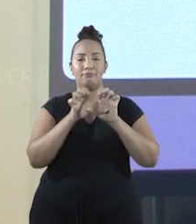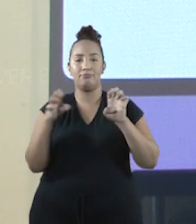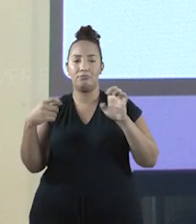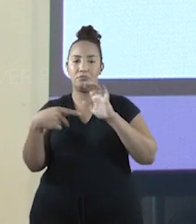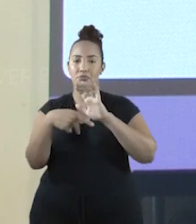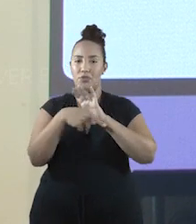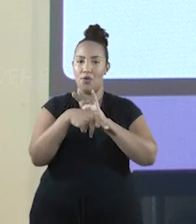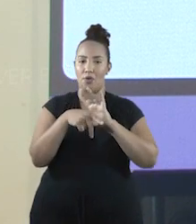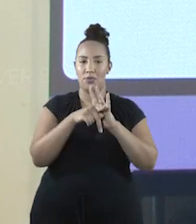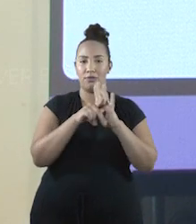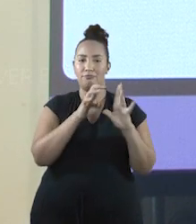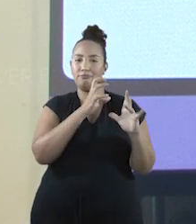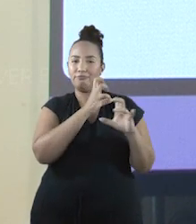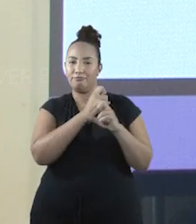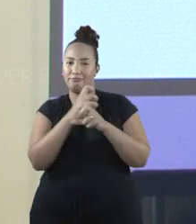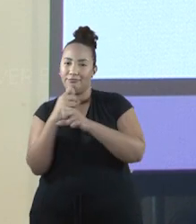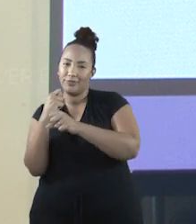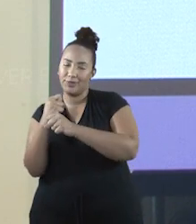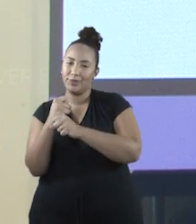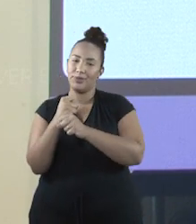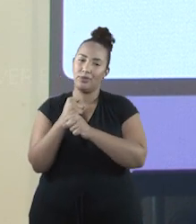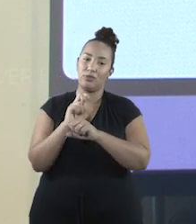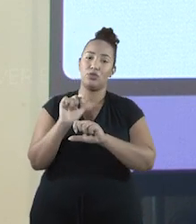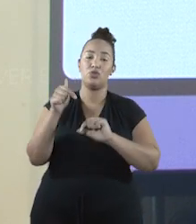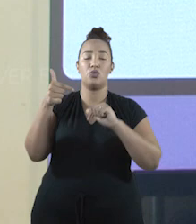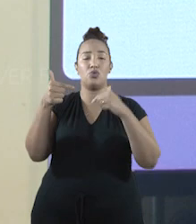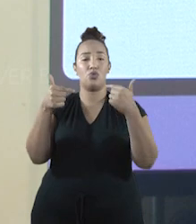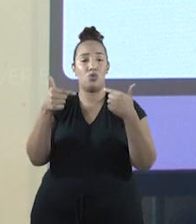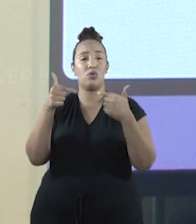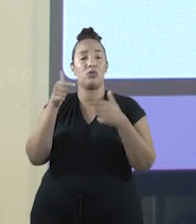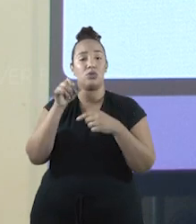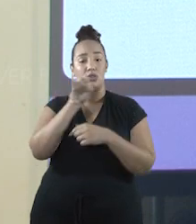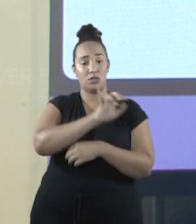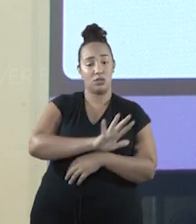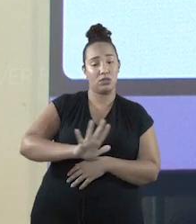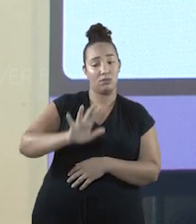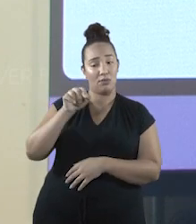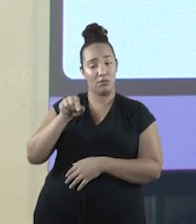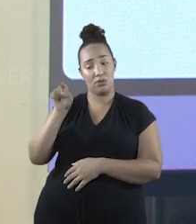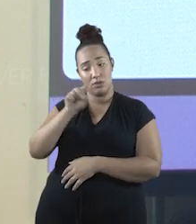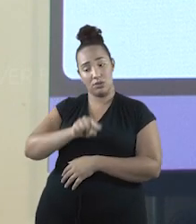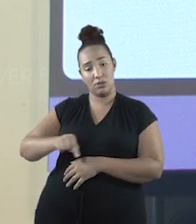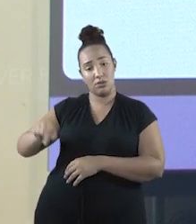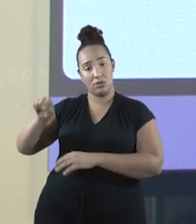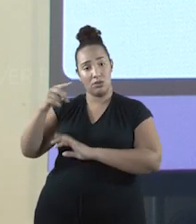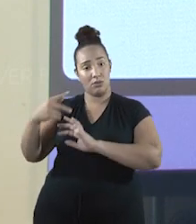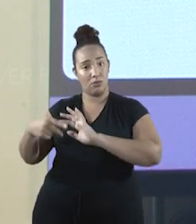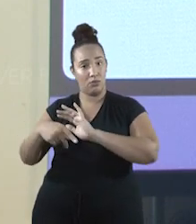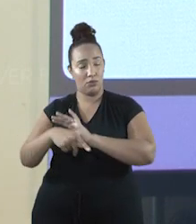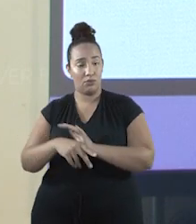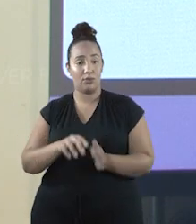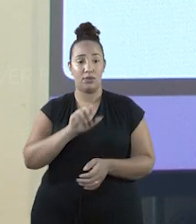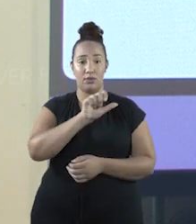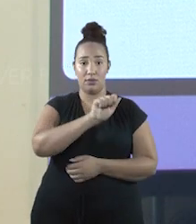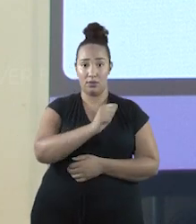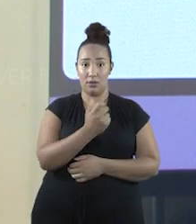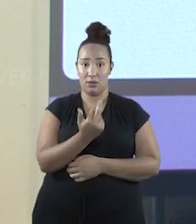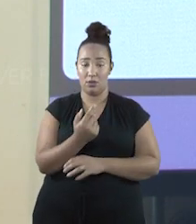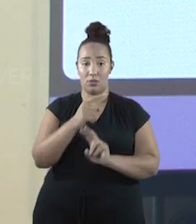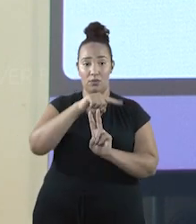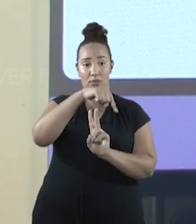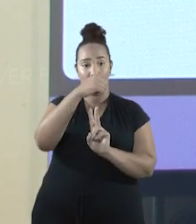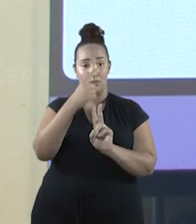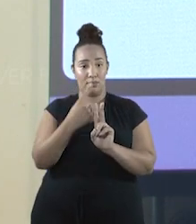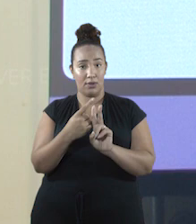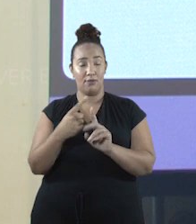fórmulas, ou equações, das outras figuras planas. A é igual a π vezes r